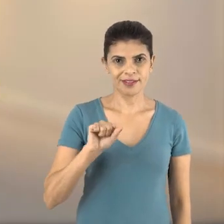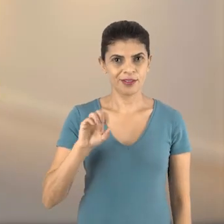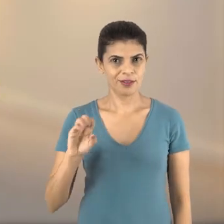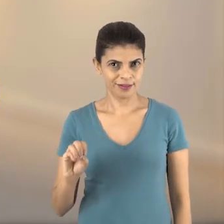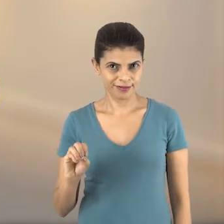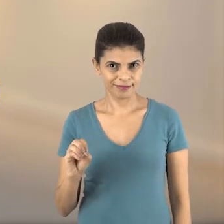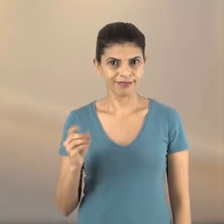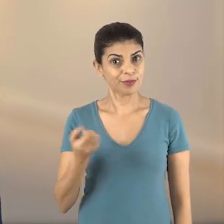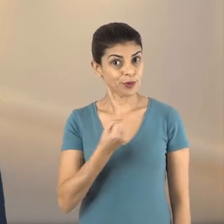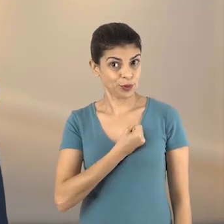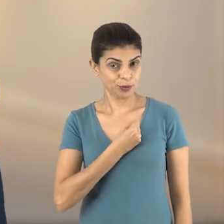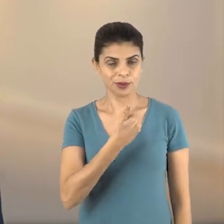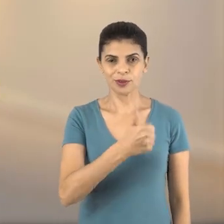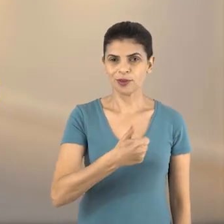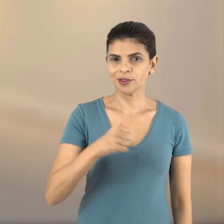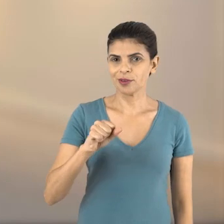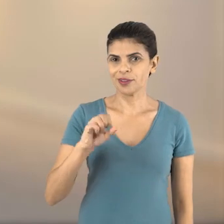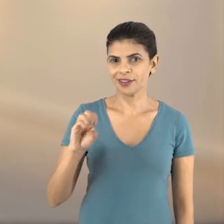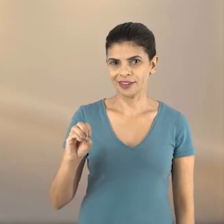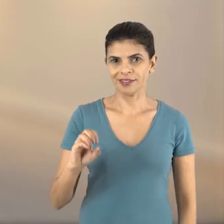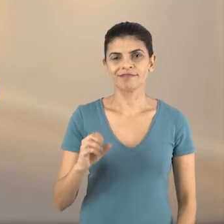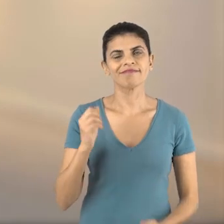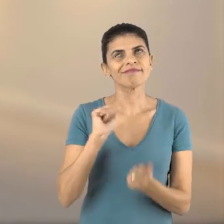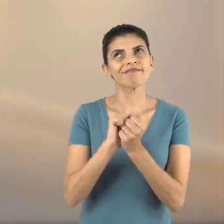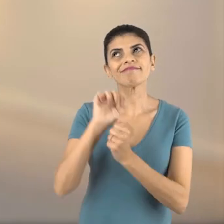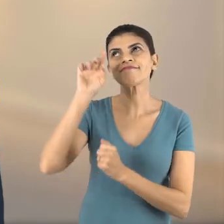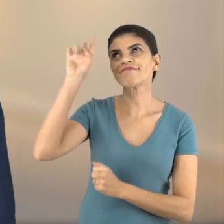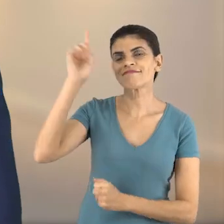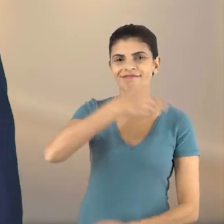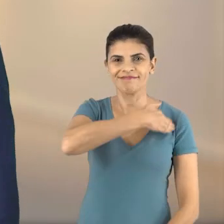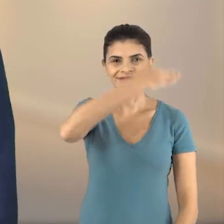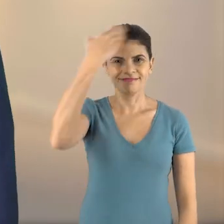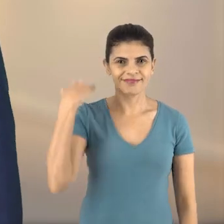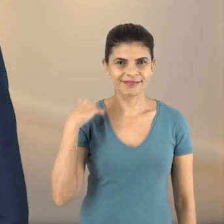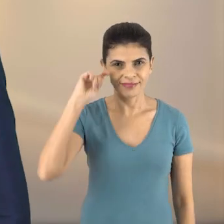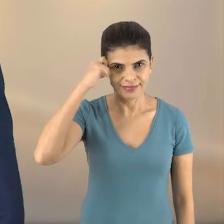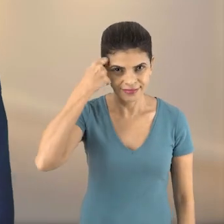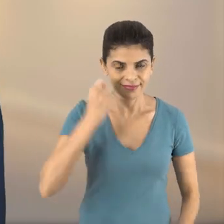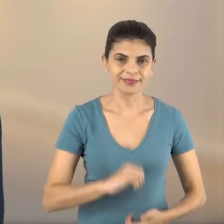1180. Este é o meu número. 1180. Fique com Deus e Nossa Senhora Aparecida. Fique com